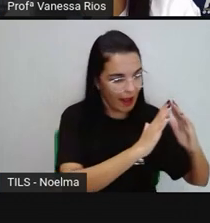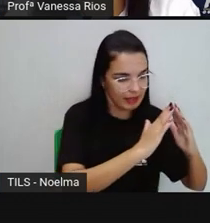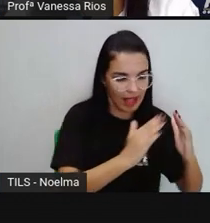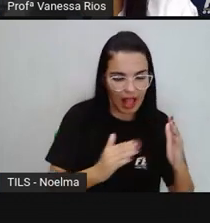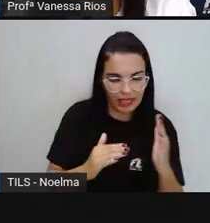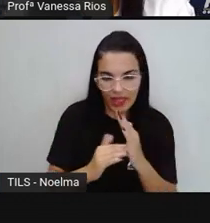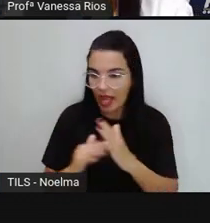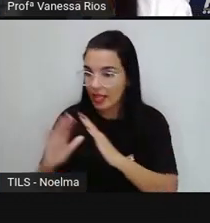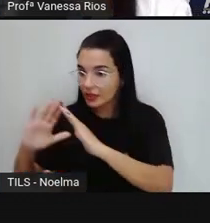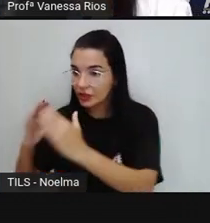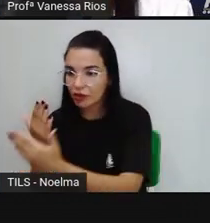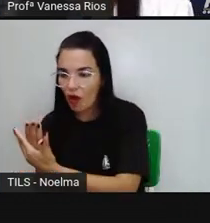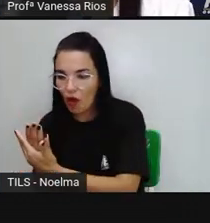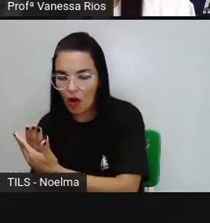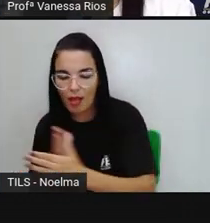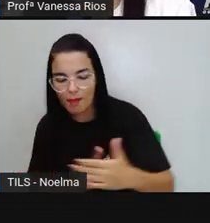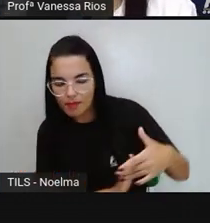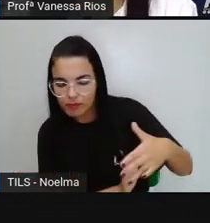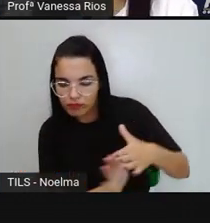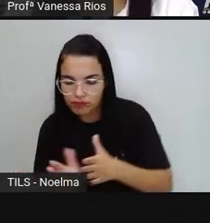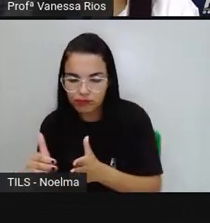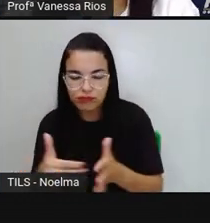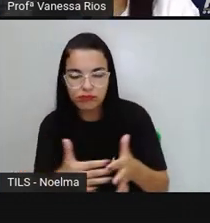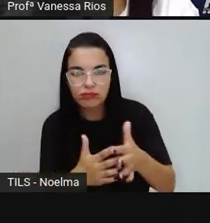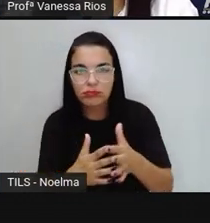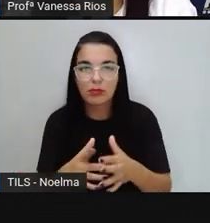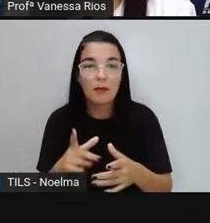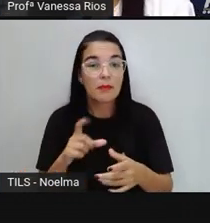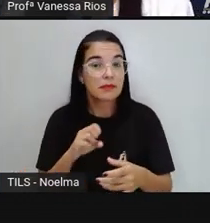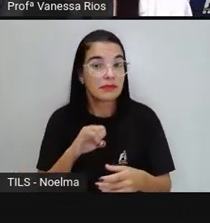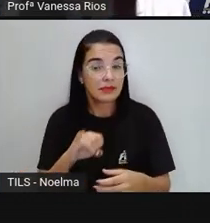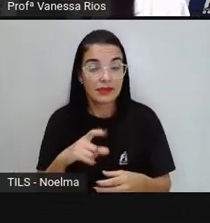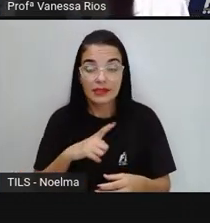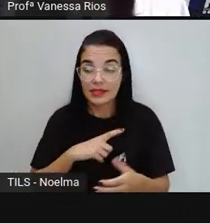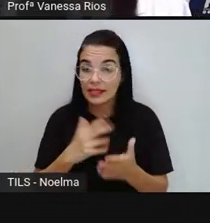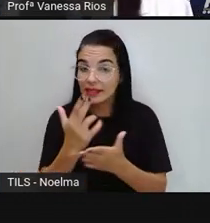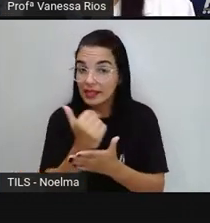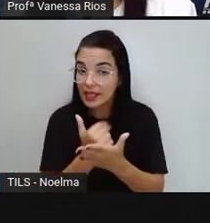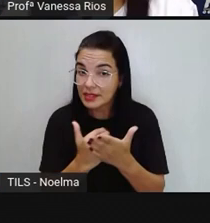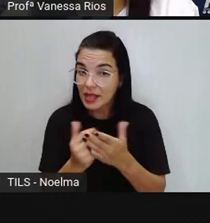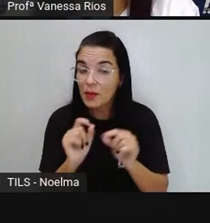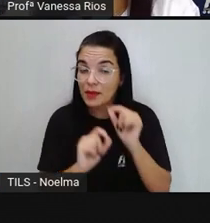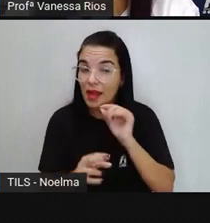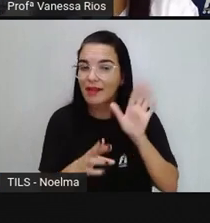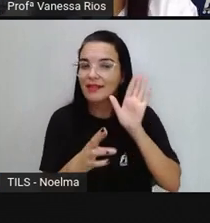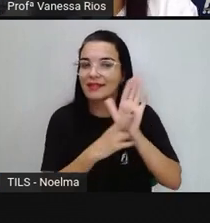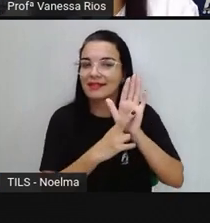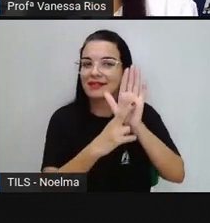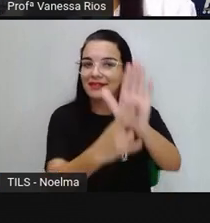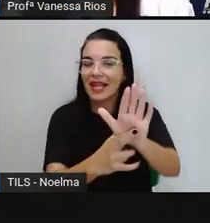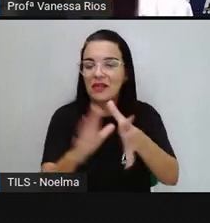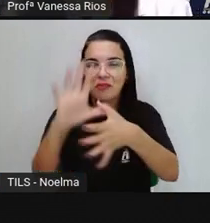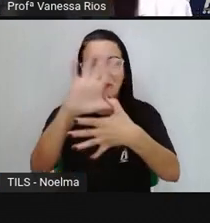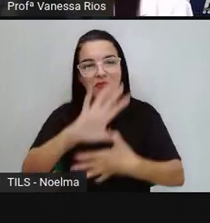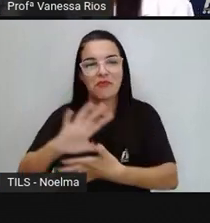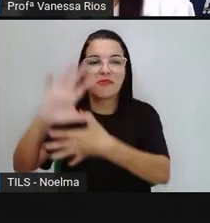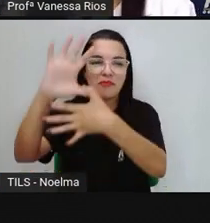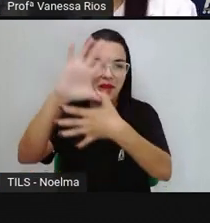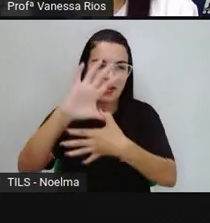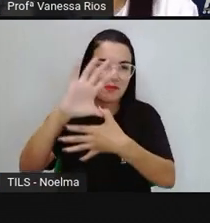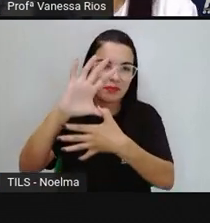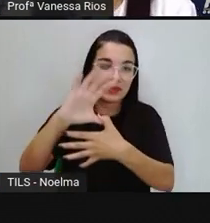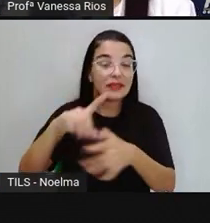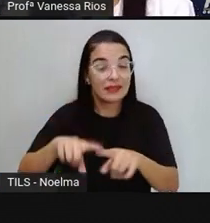seus países e continentes, nós estamos utilizando representações cartográficas. Então, nós estamos